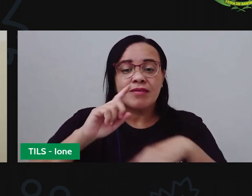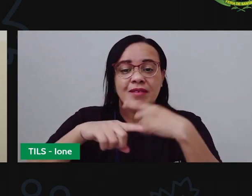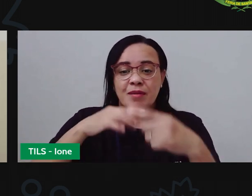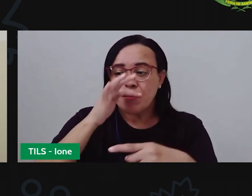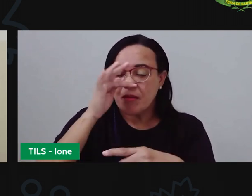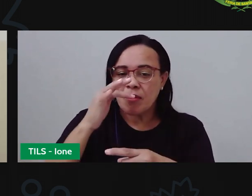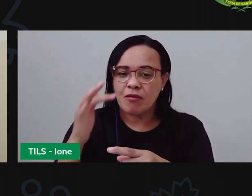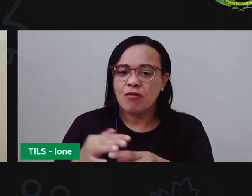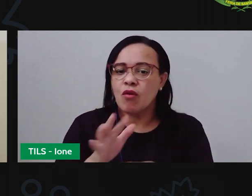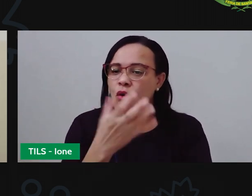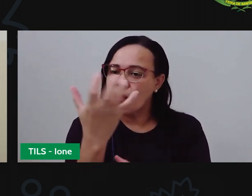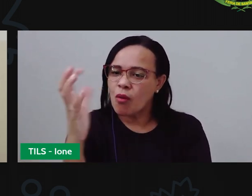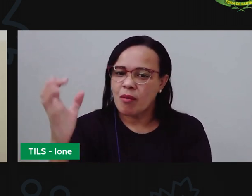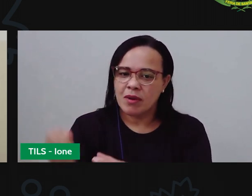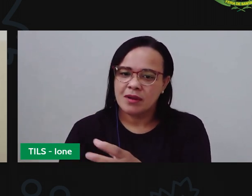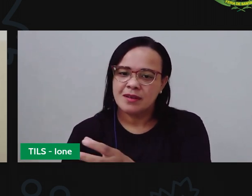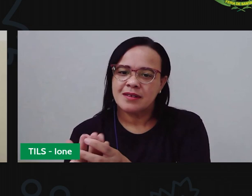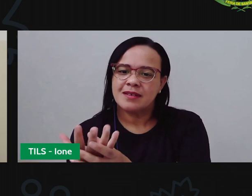reportagem.